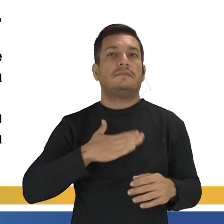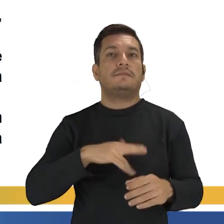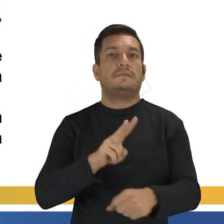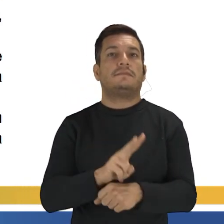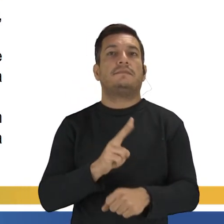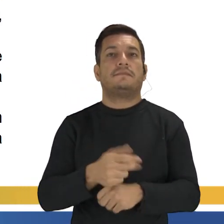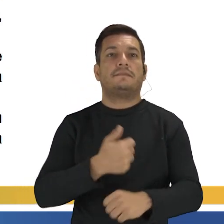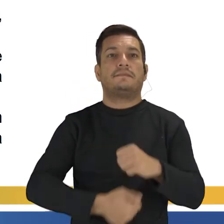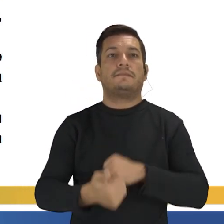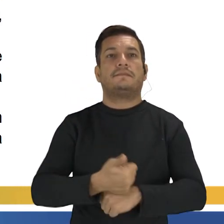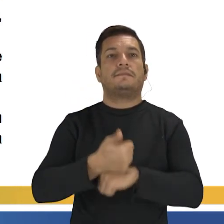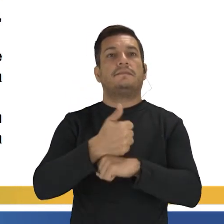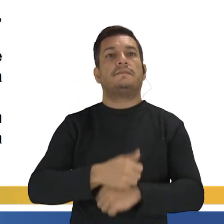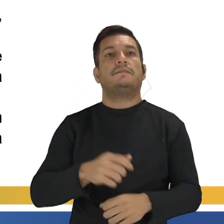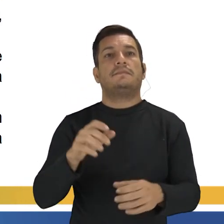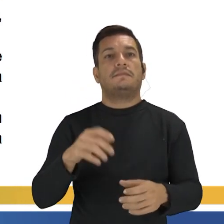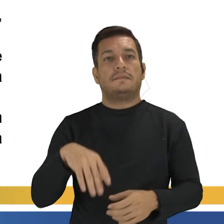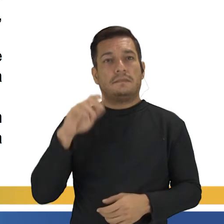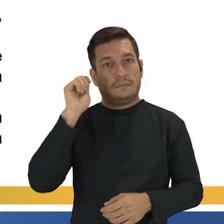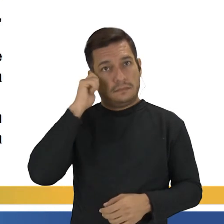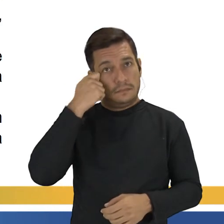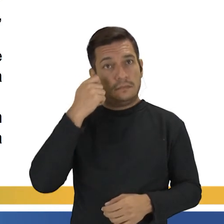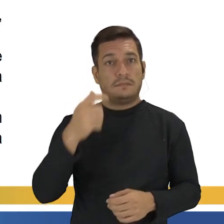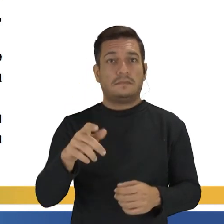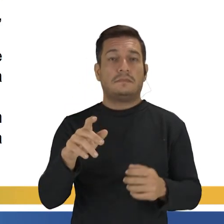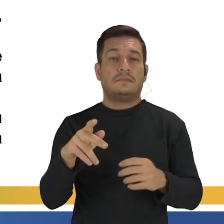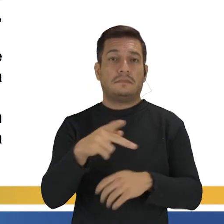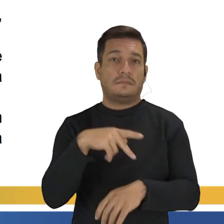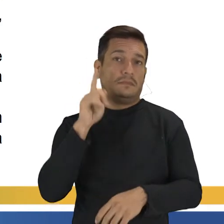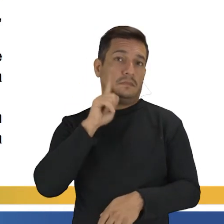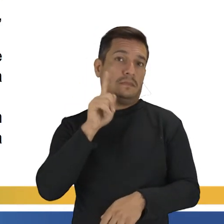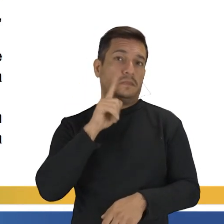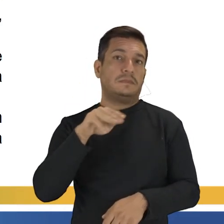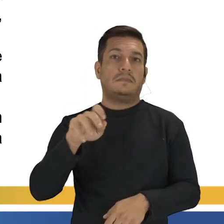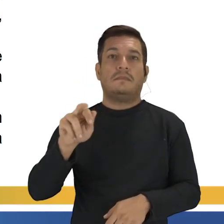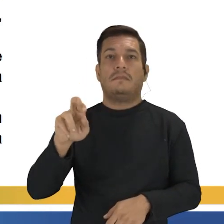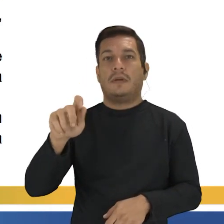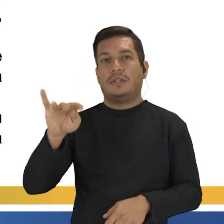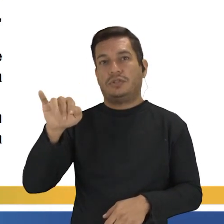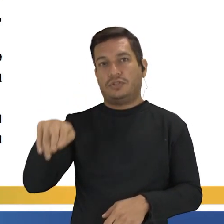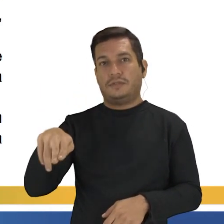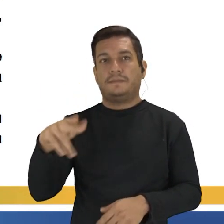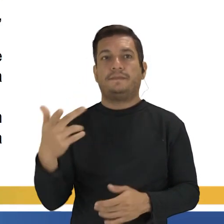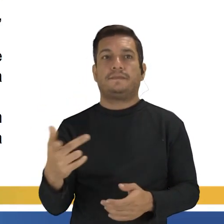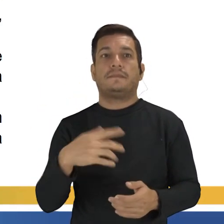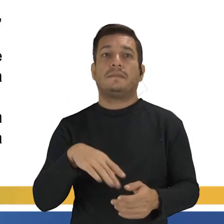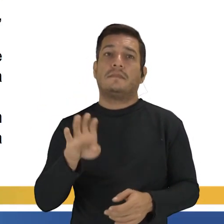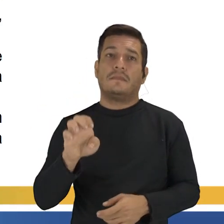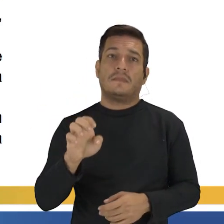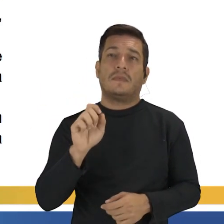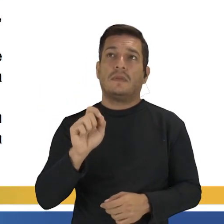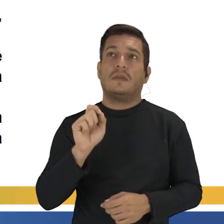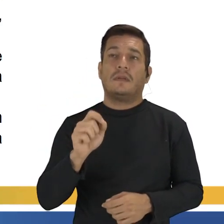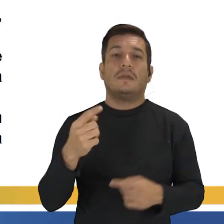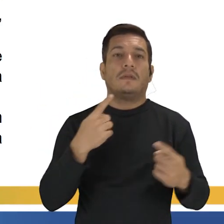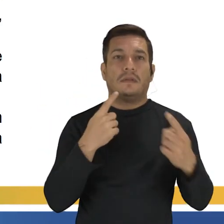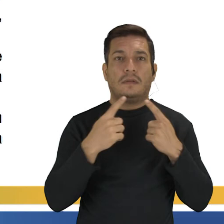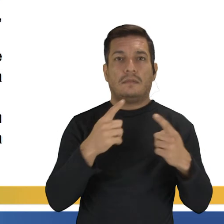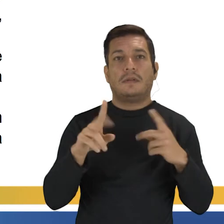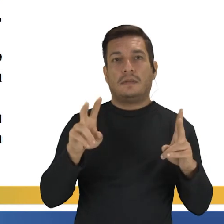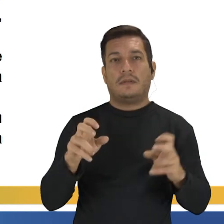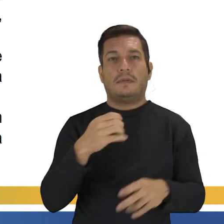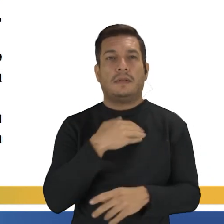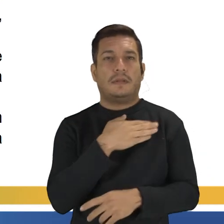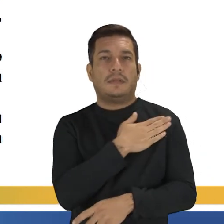defendidos pelo líder da resistência negra nos Estados Unidos, Martin Luther King. E. O debate sobre o